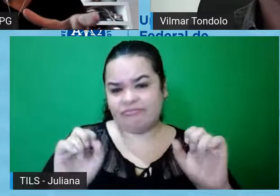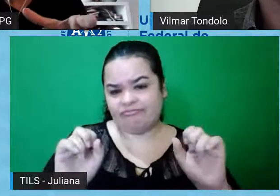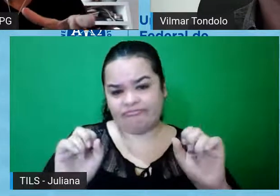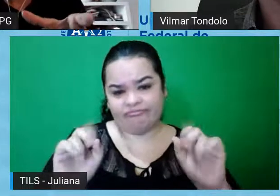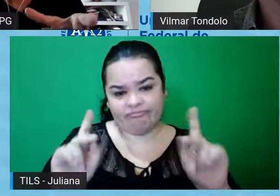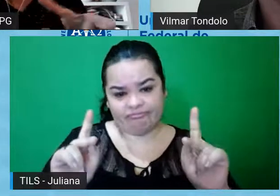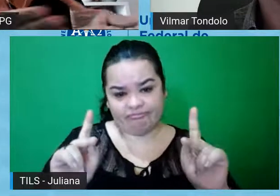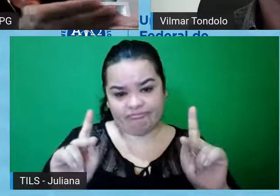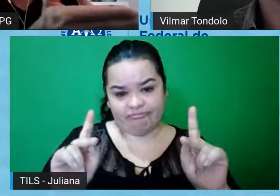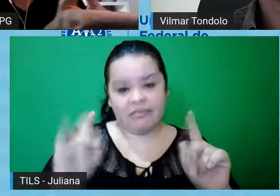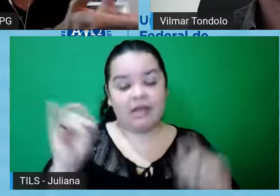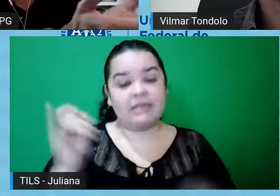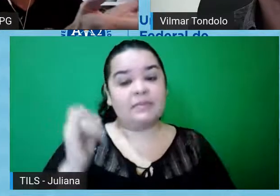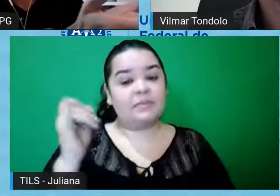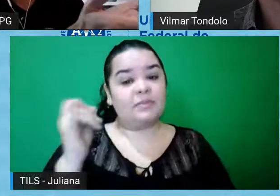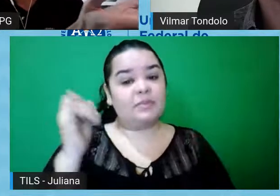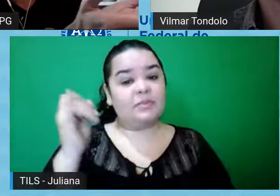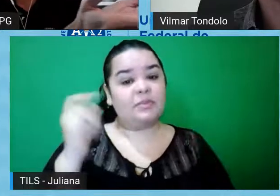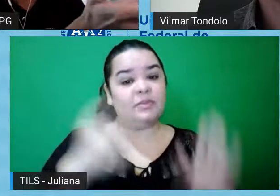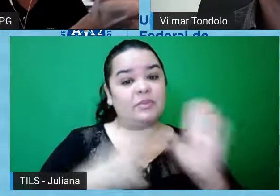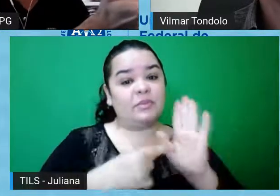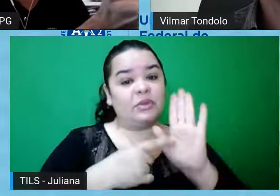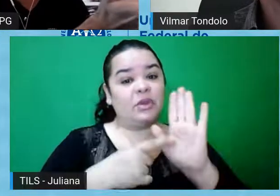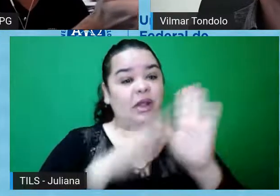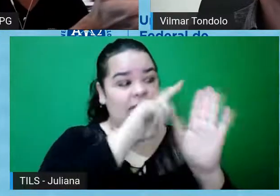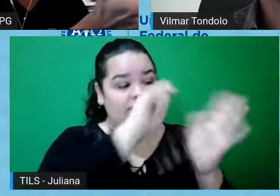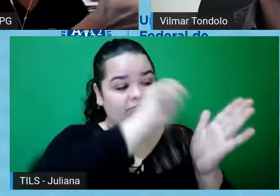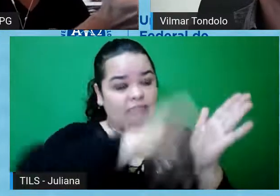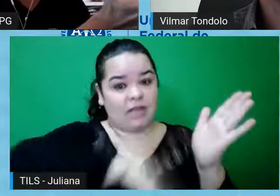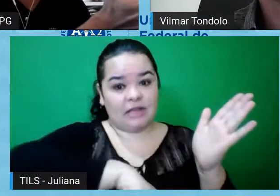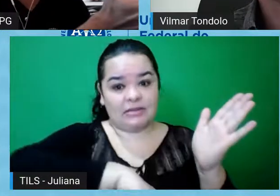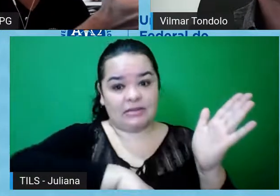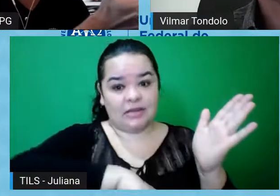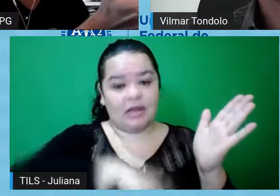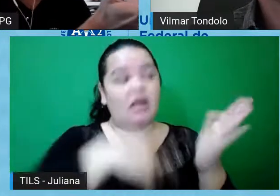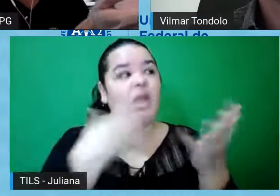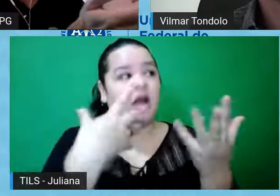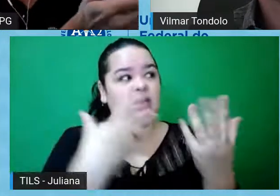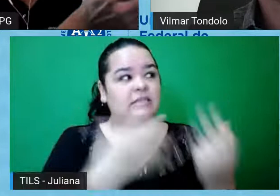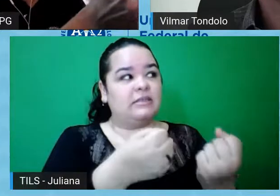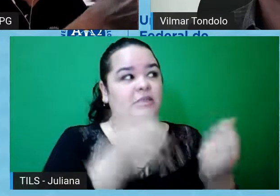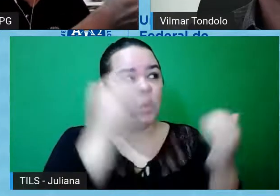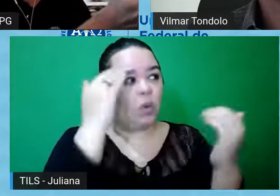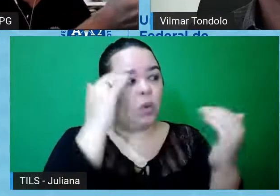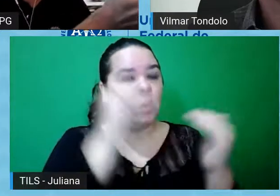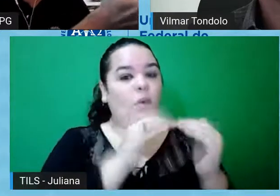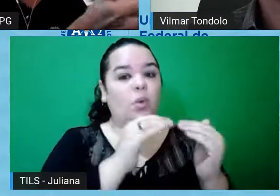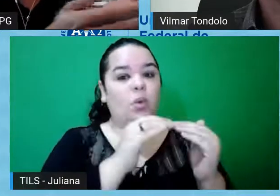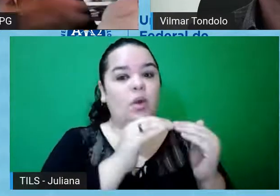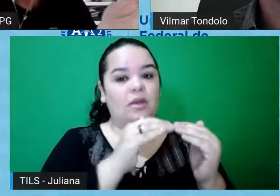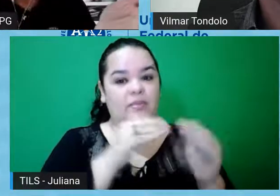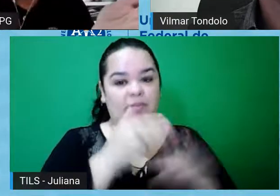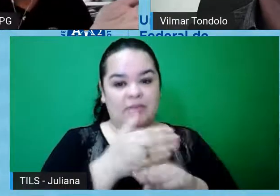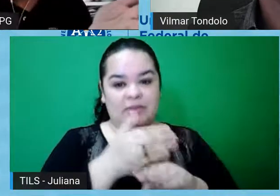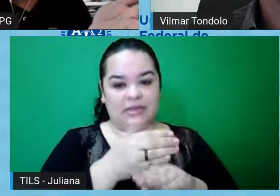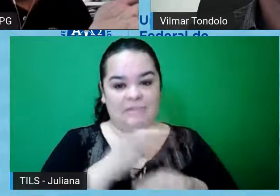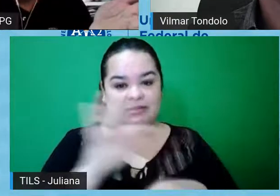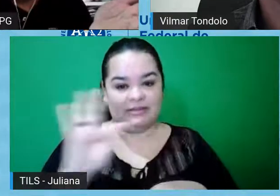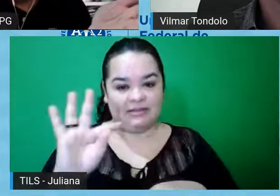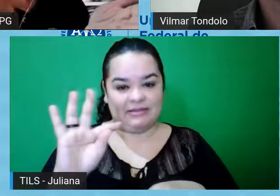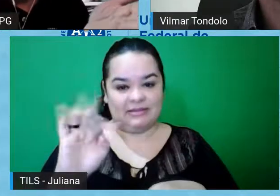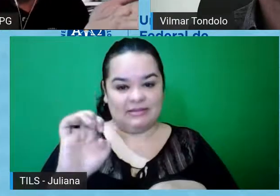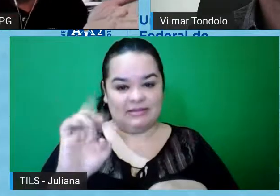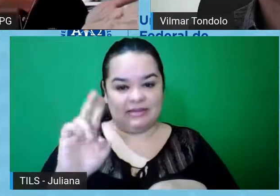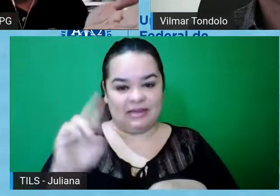é importante que seja apresentado um termo de consentimento para essa pessoa assinar, concordando em participar da pesquisa, esse termo, tá, a gente tem